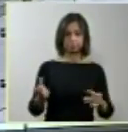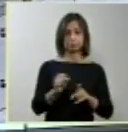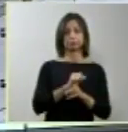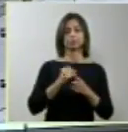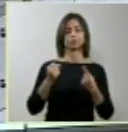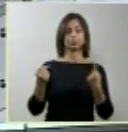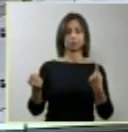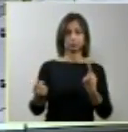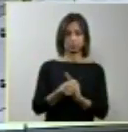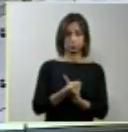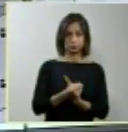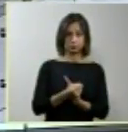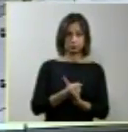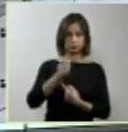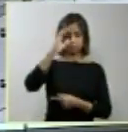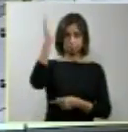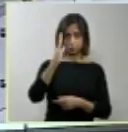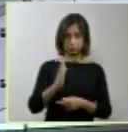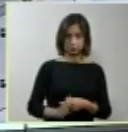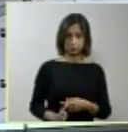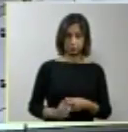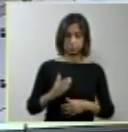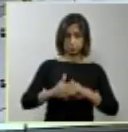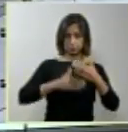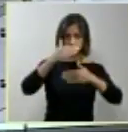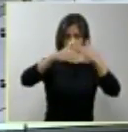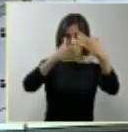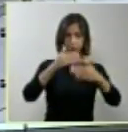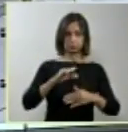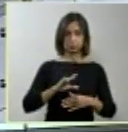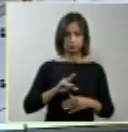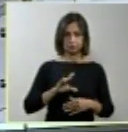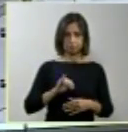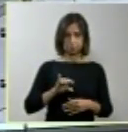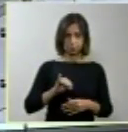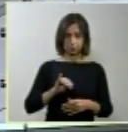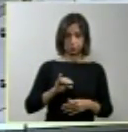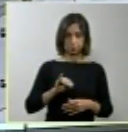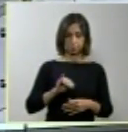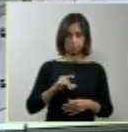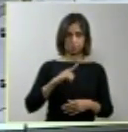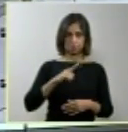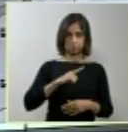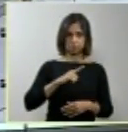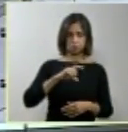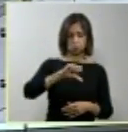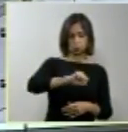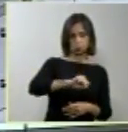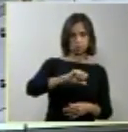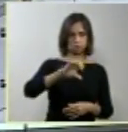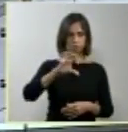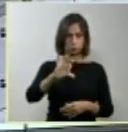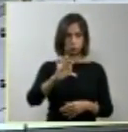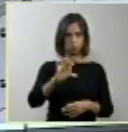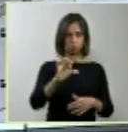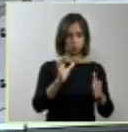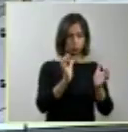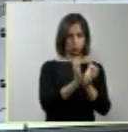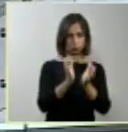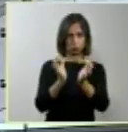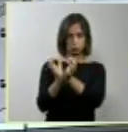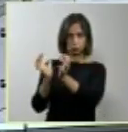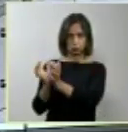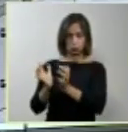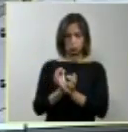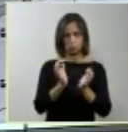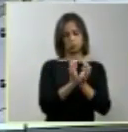Brasileira do Progresso da Ciência tem 89 sociedades científicas que